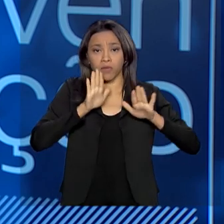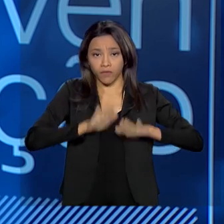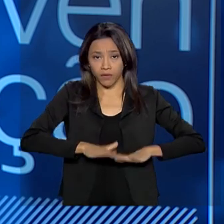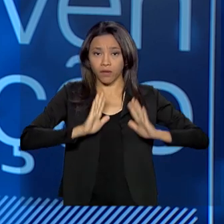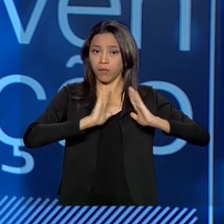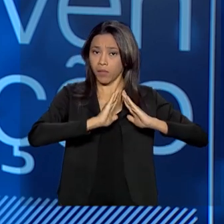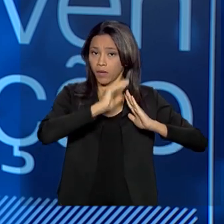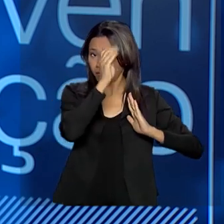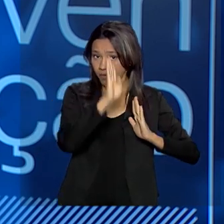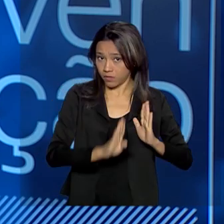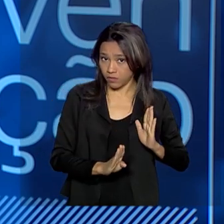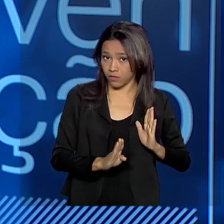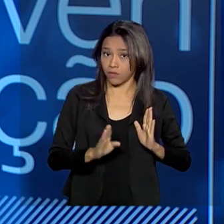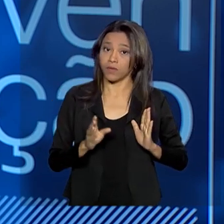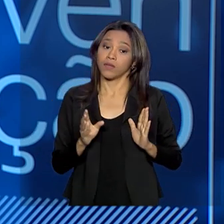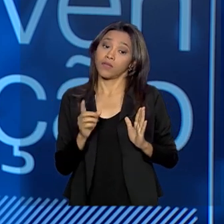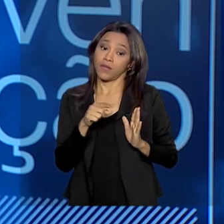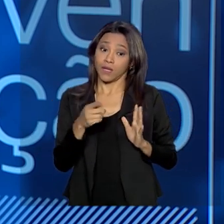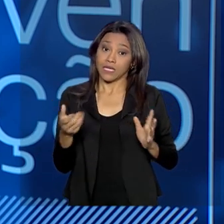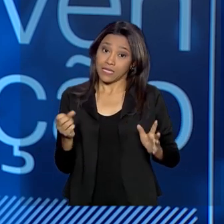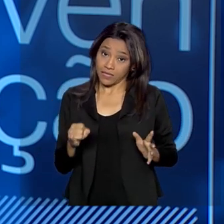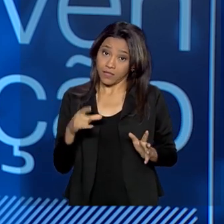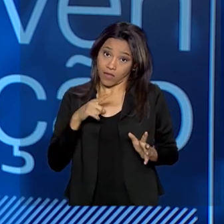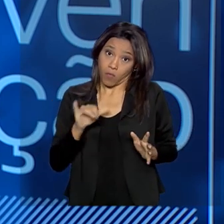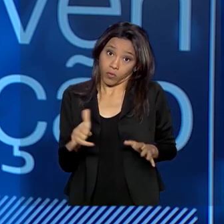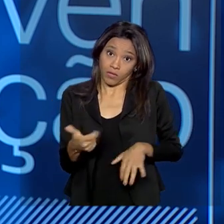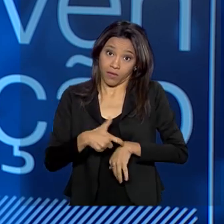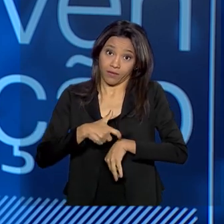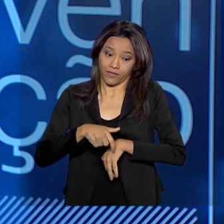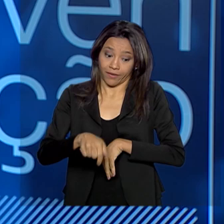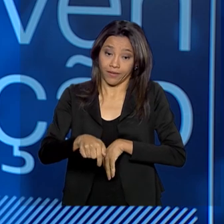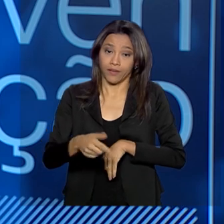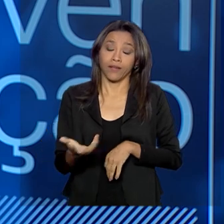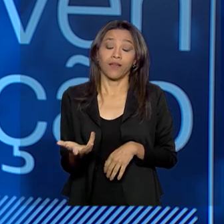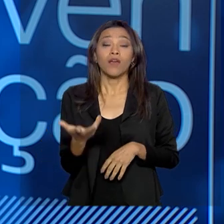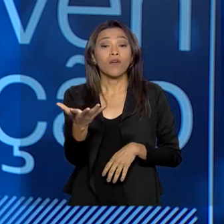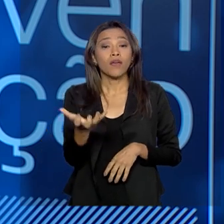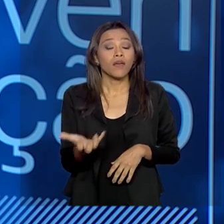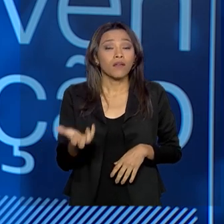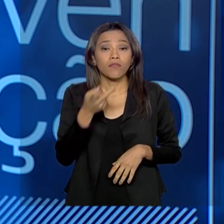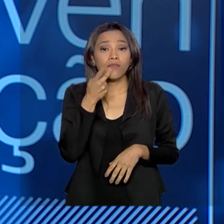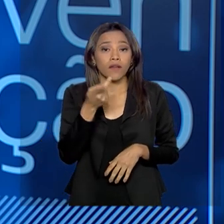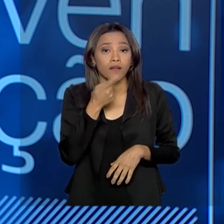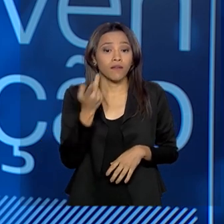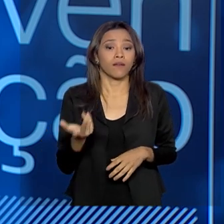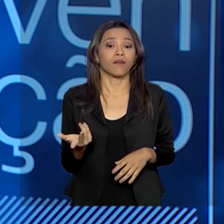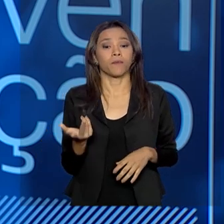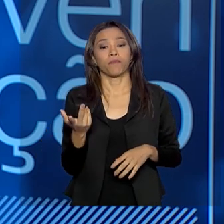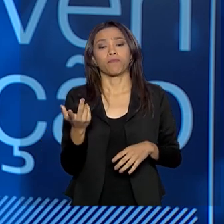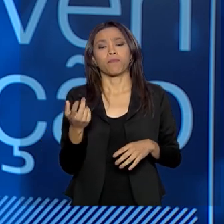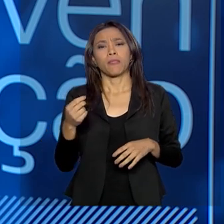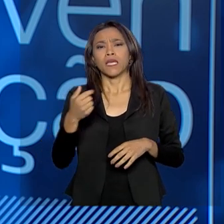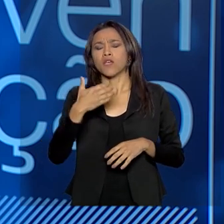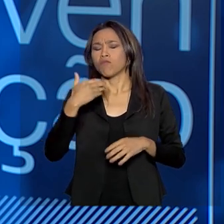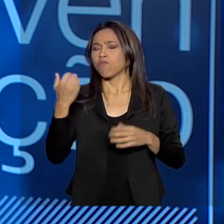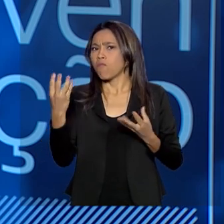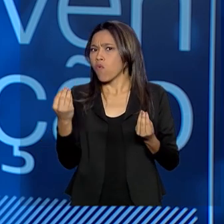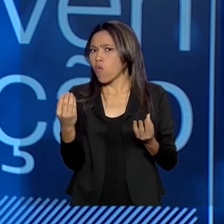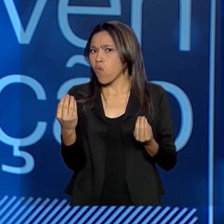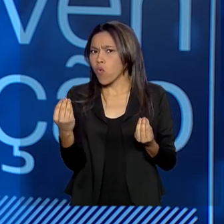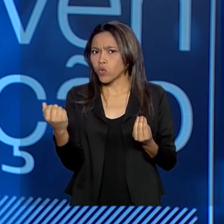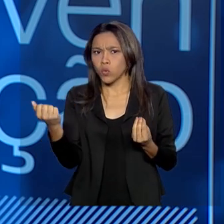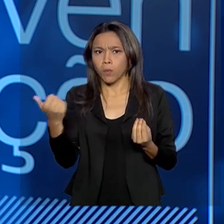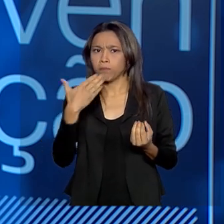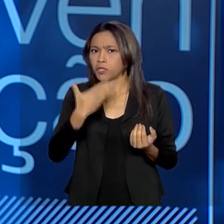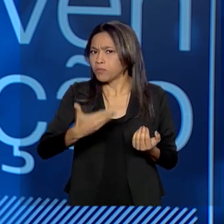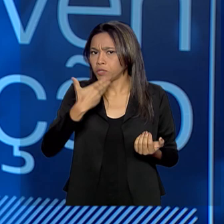Aliás, se me é dada a oportunidade aqui, eu gostaria de dizer que, embora o grande fluxo de pedidos tenha sido de